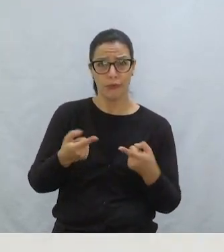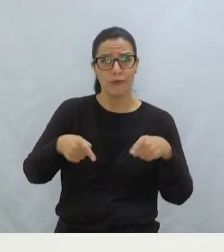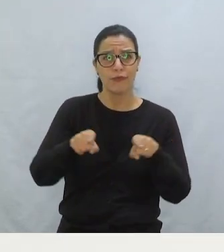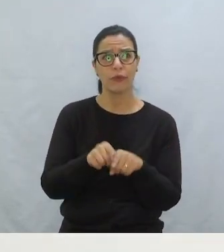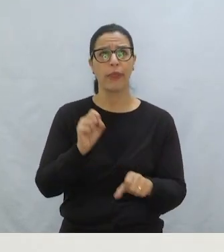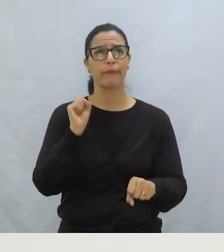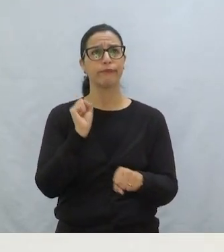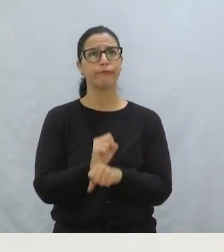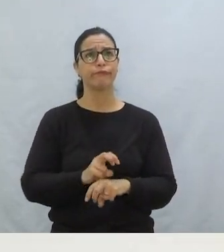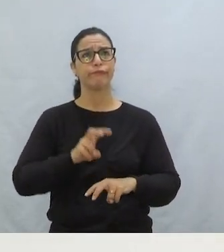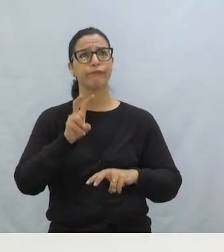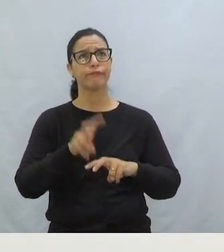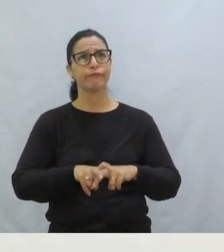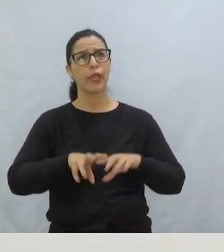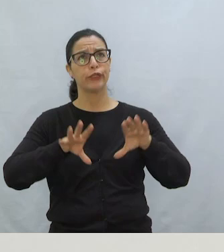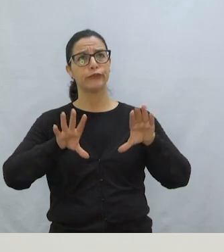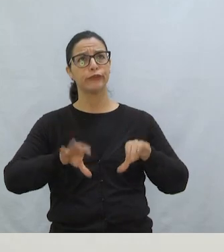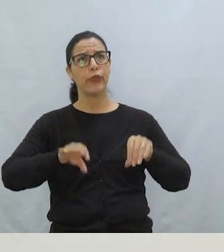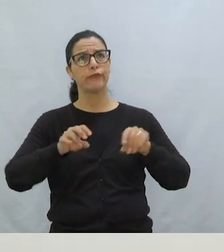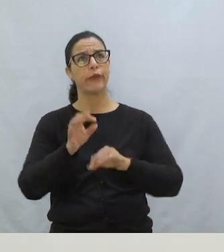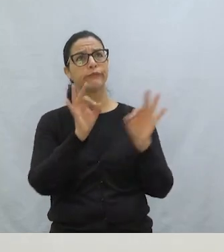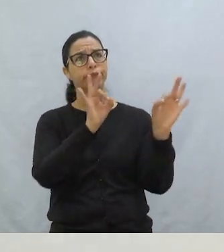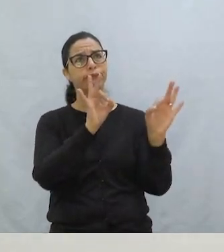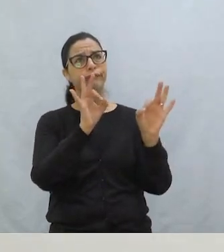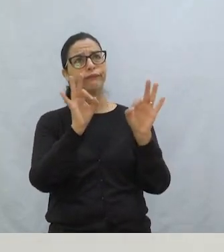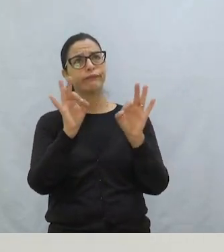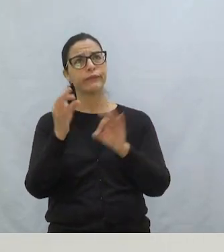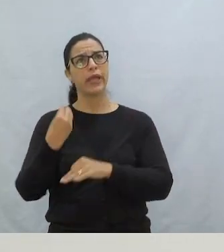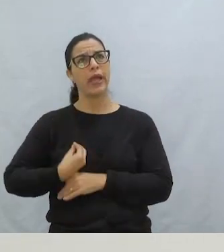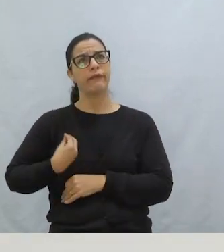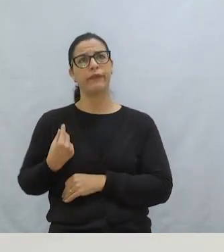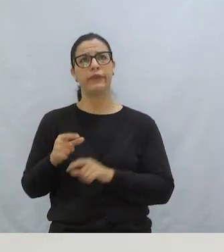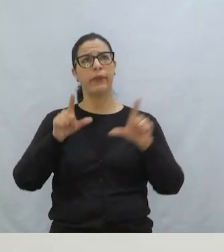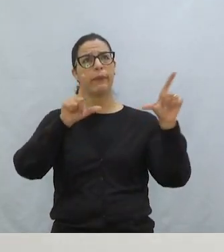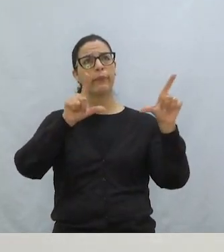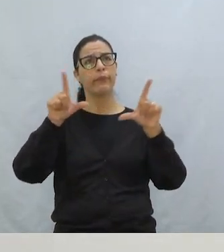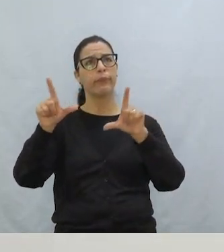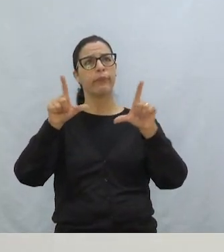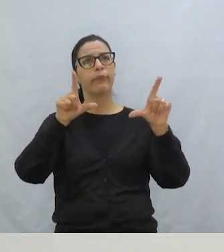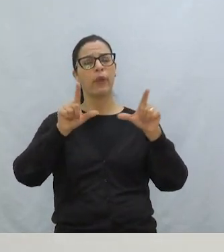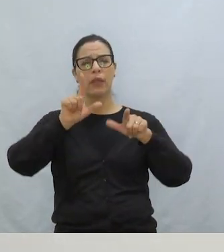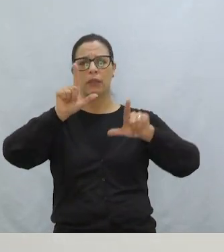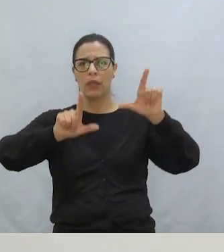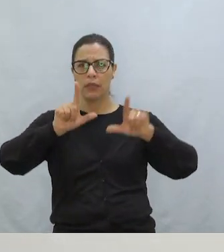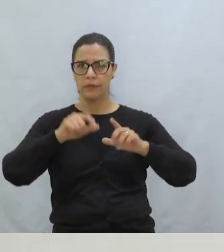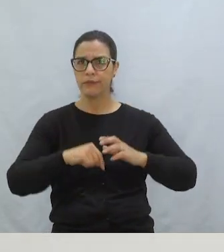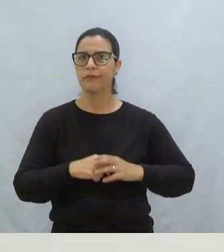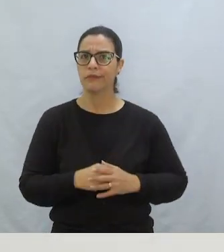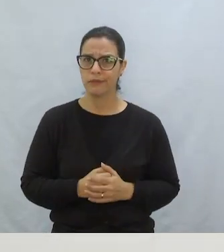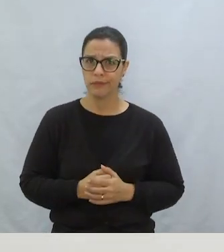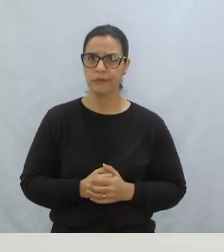novo Do que ficar sentado no sofá Olhando a vida passar na televisão